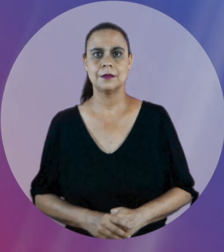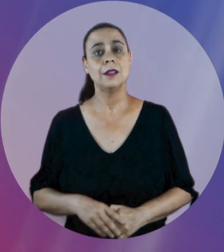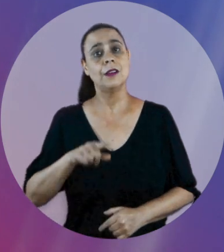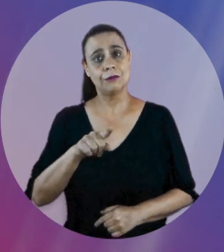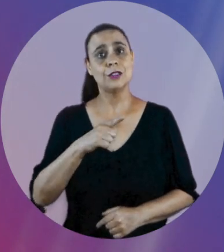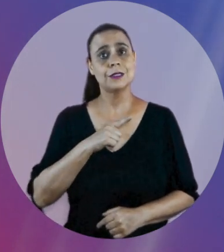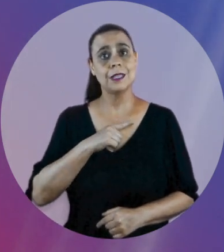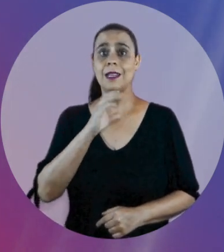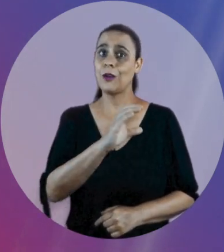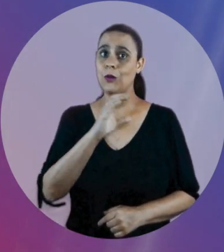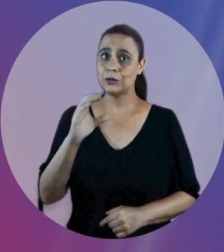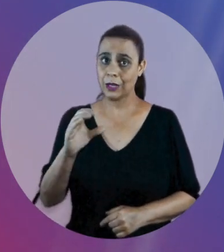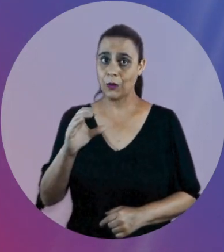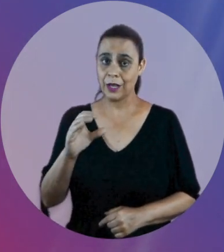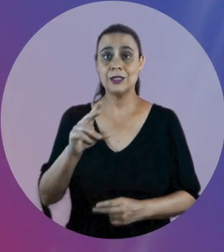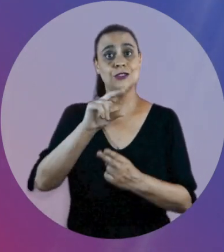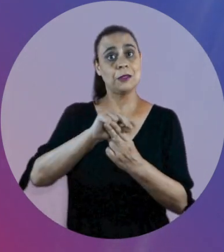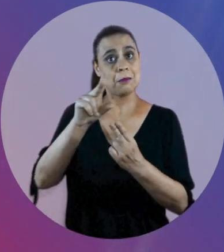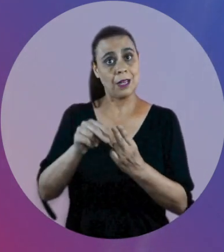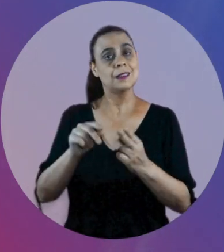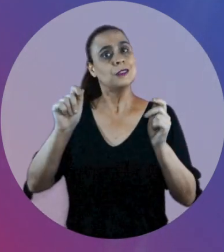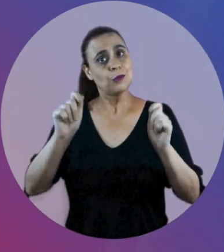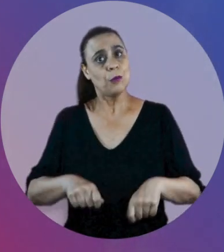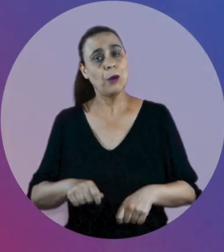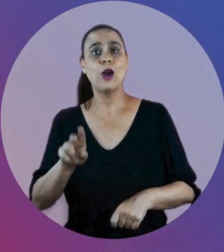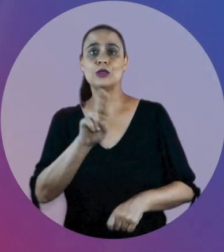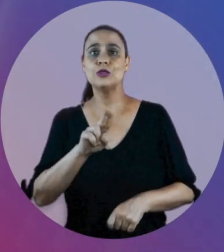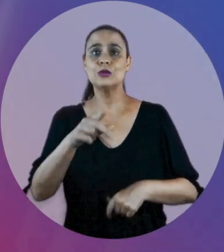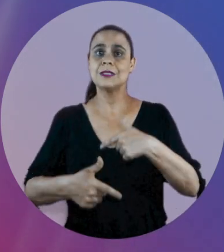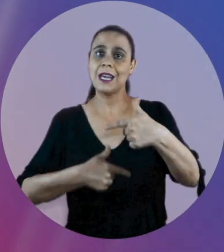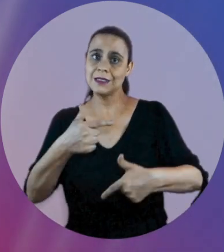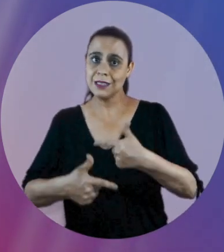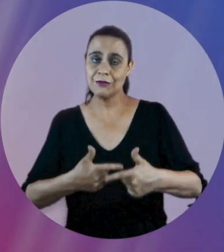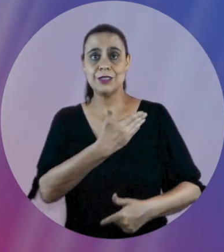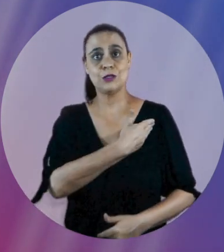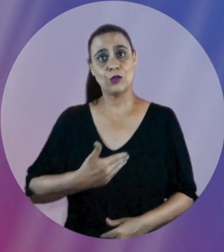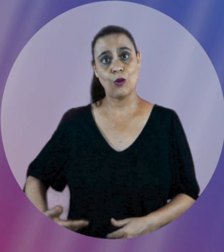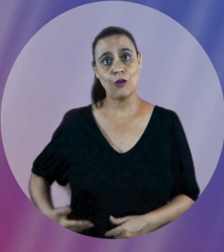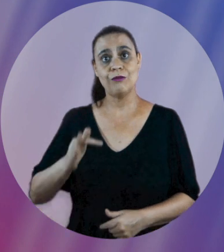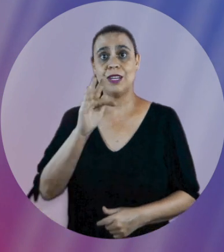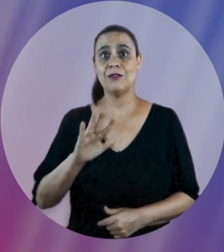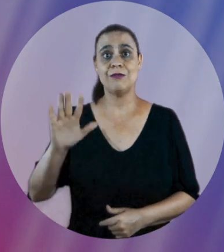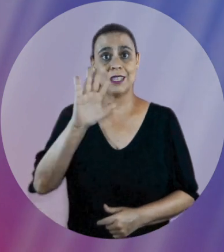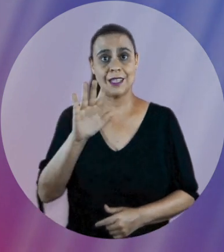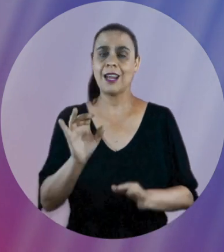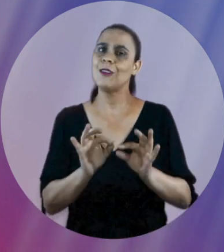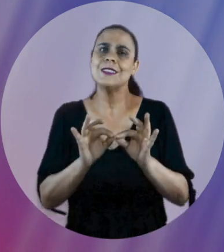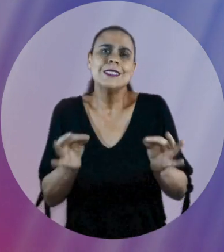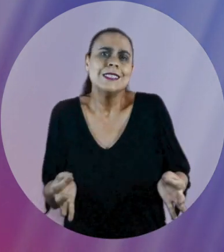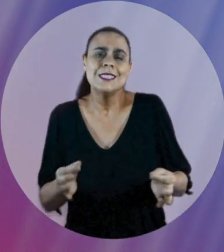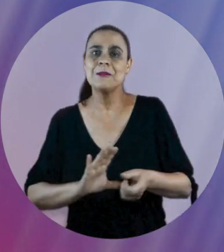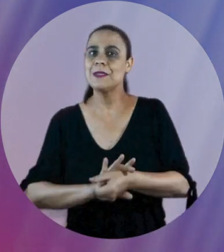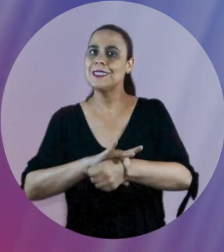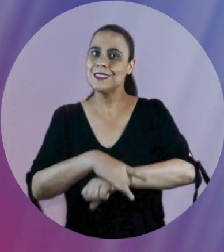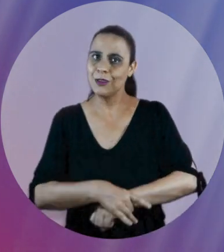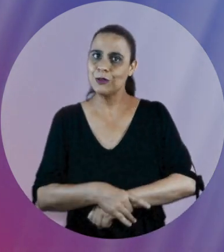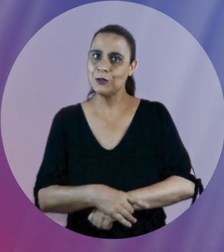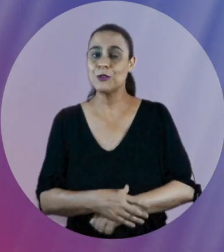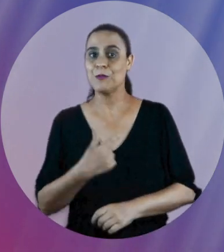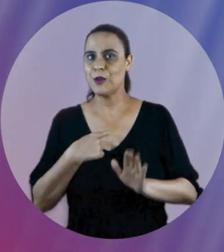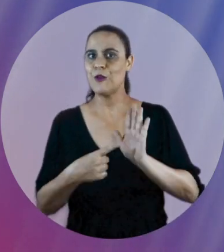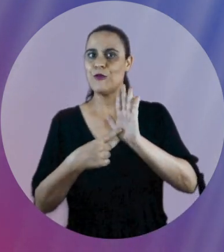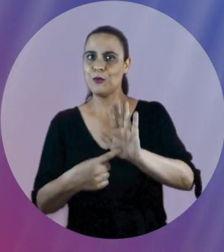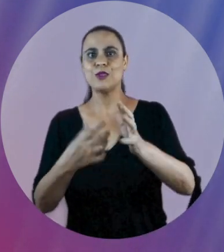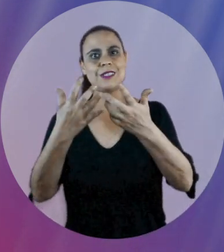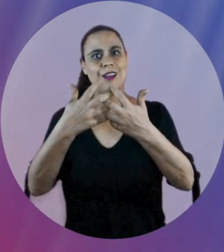Você pode usar sua conta no Bradesco para acessar serviços do Governo Federal. É simples e seguro. Vem ver como